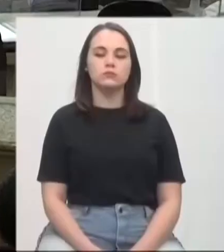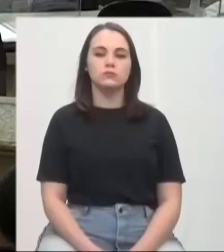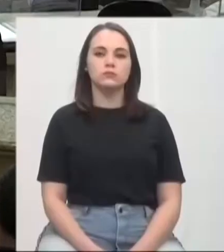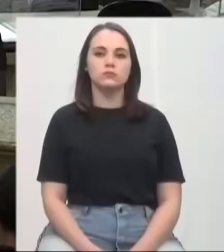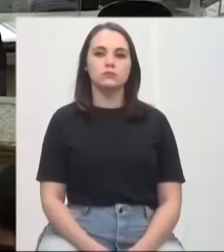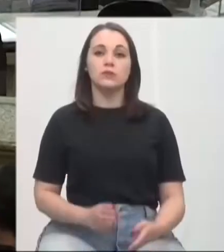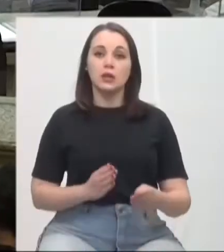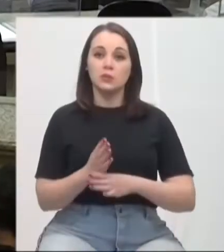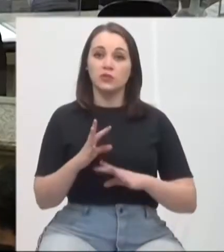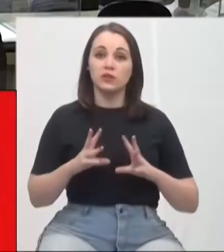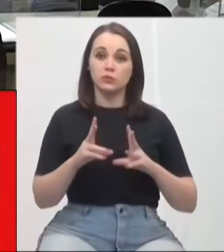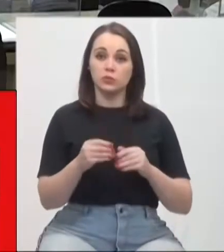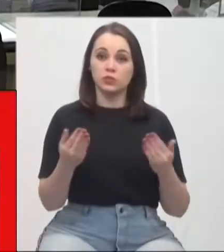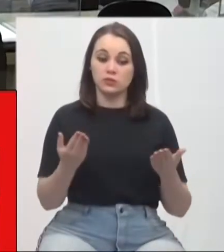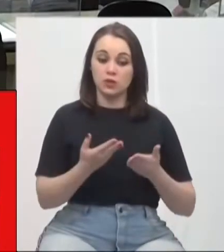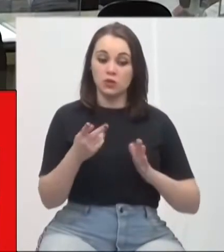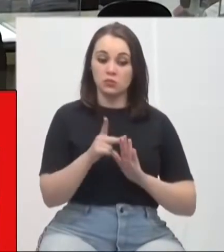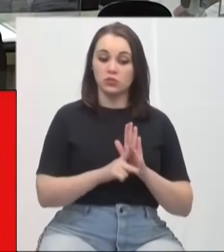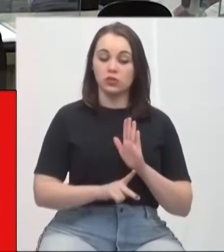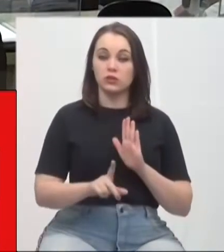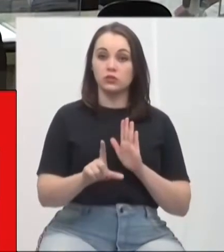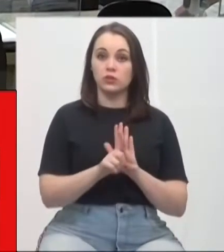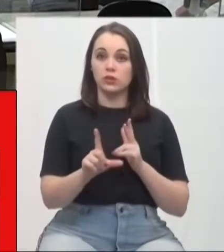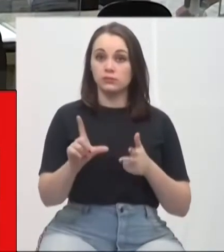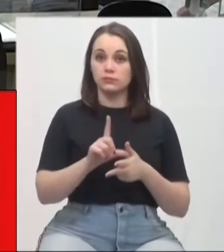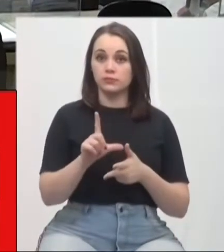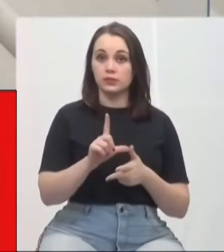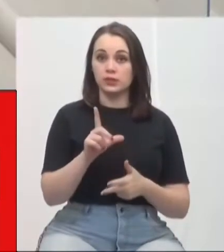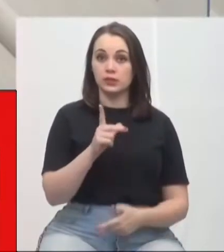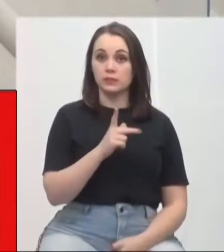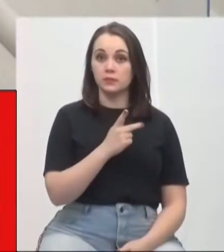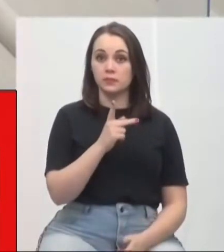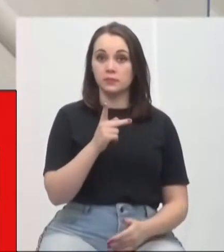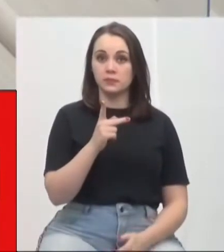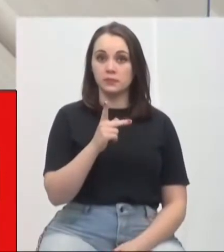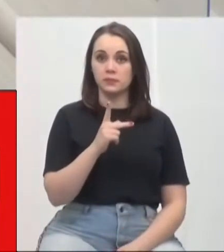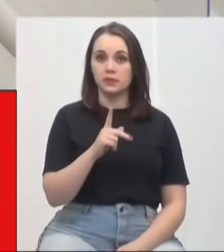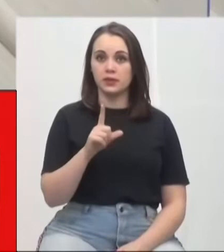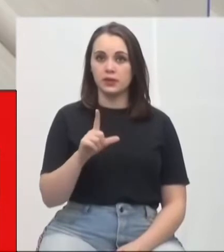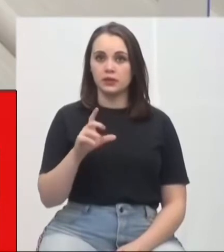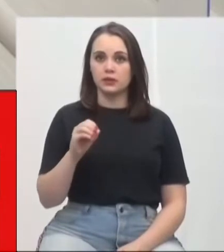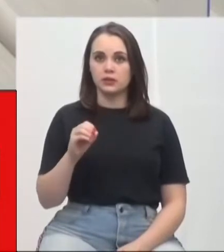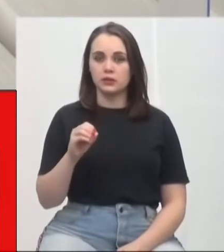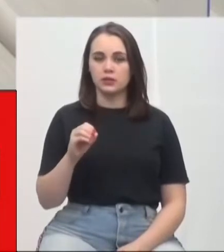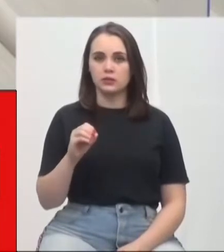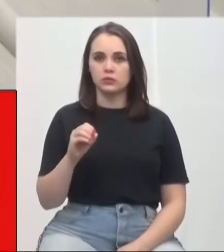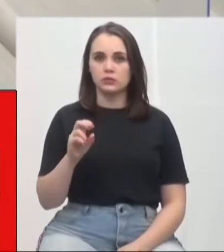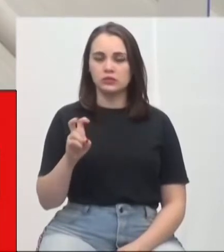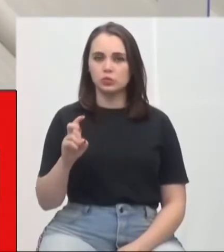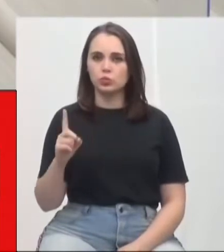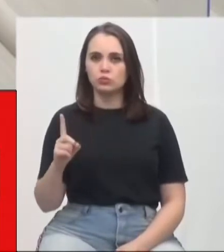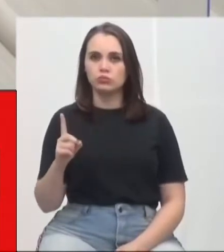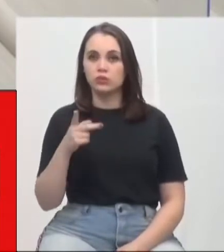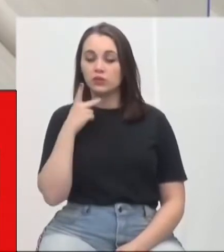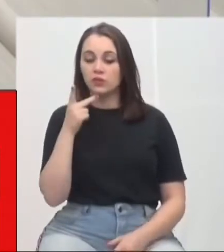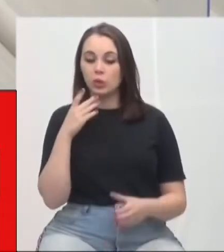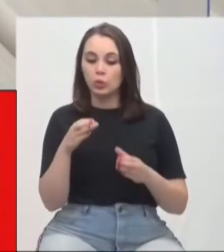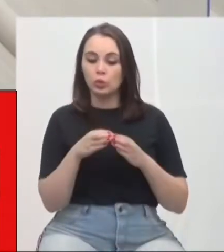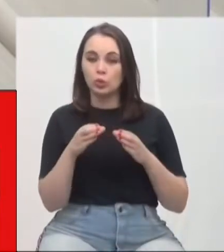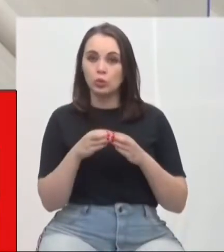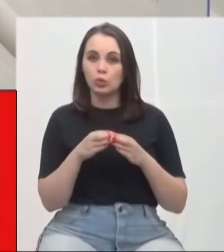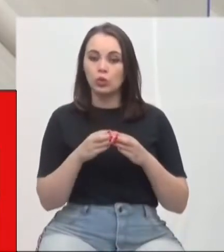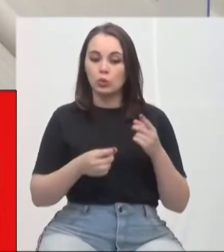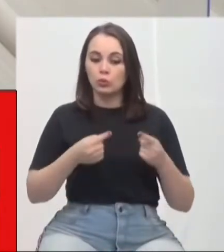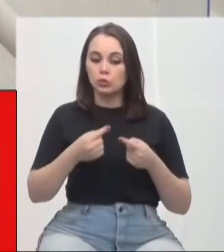05021, de autoria do vereador Nicola Martins, que prevê as instituições de comitês de resolução de